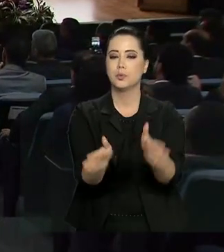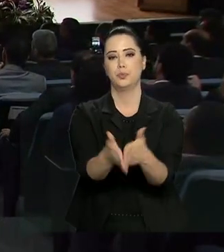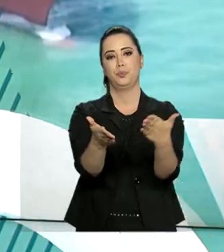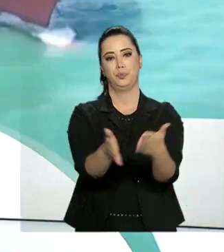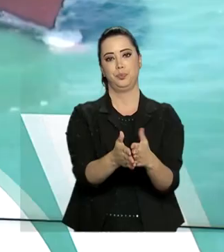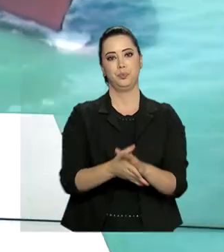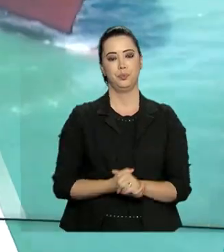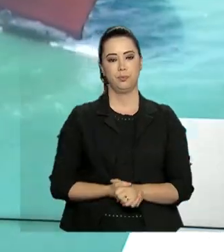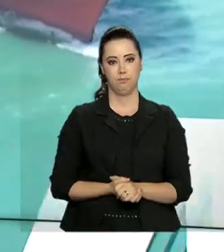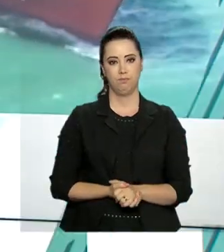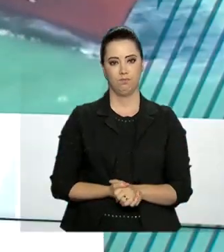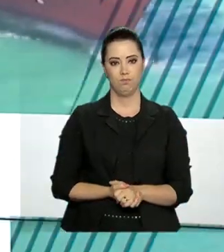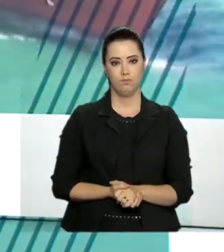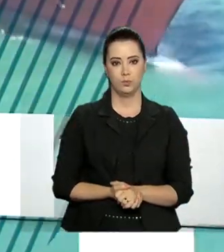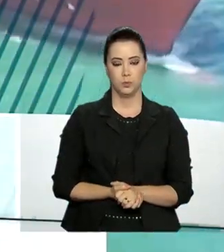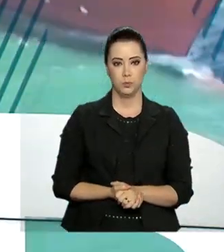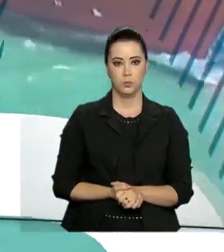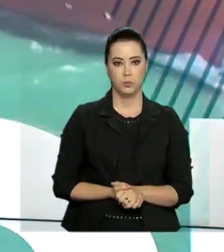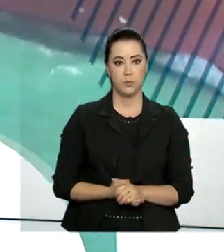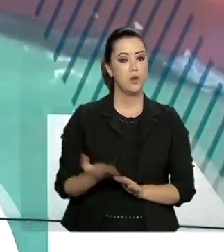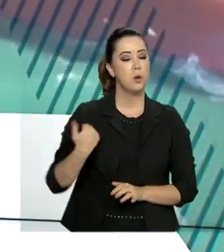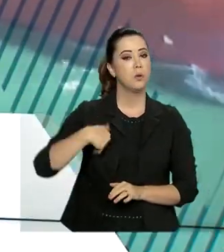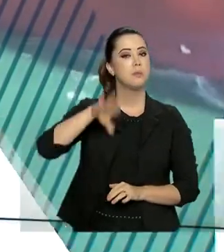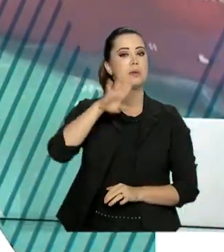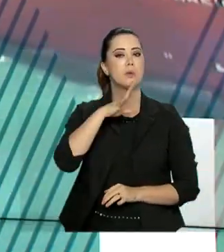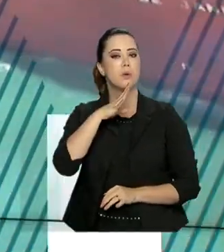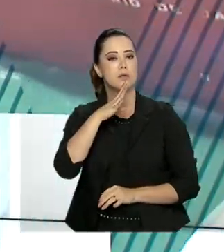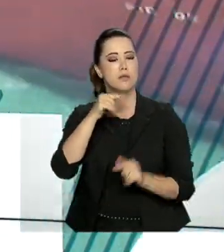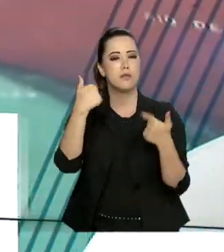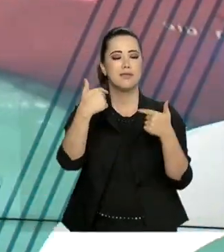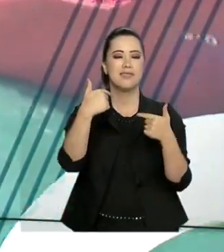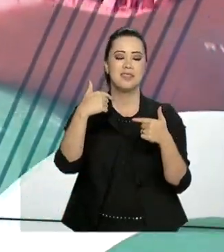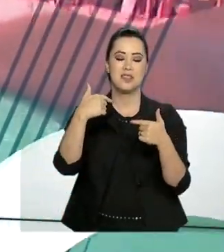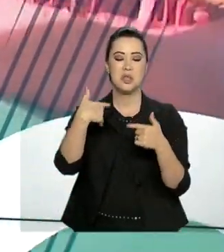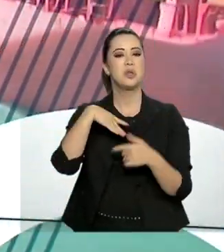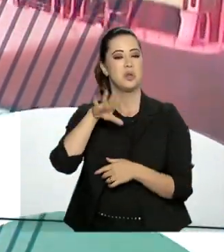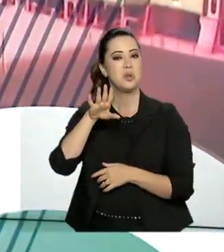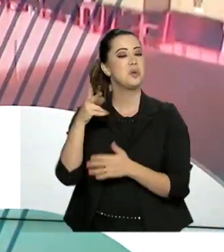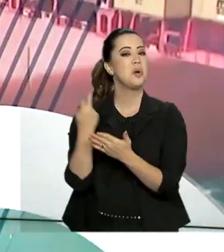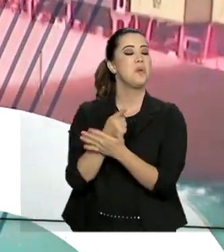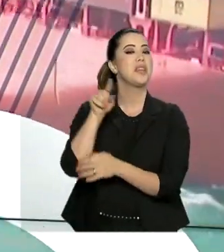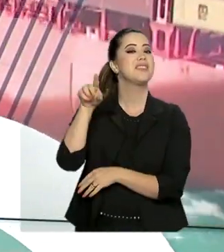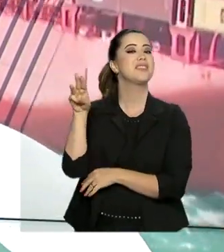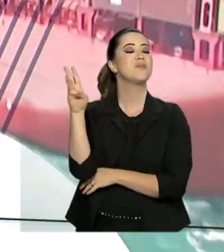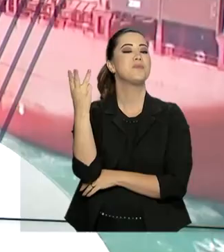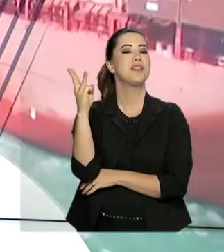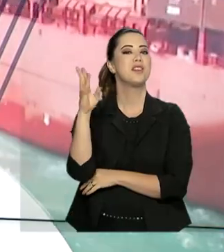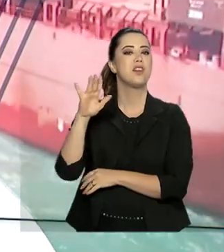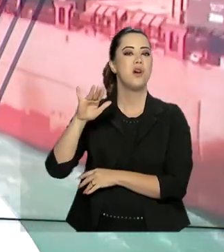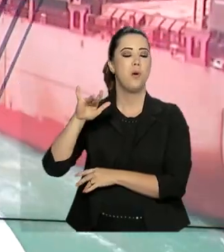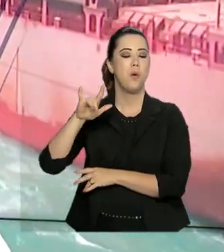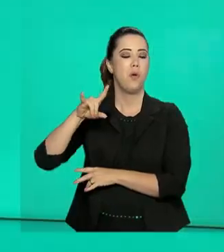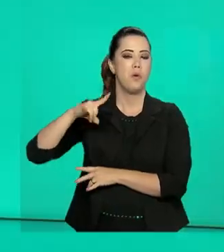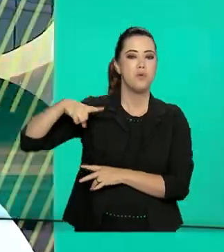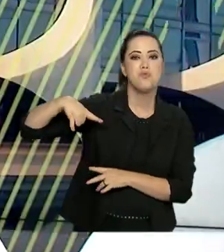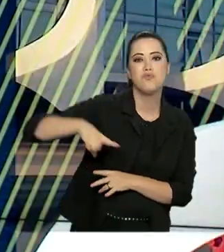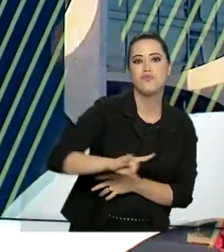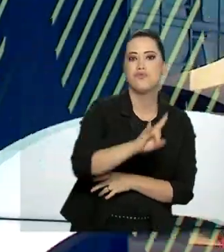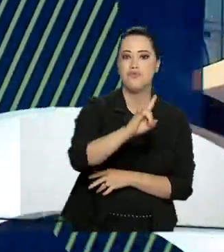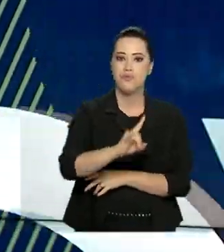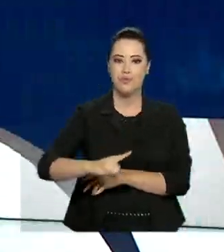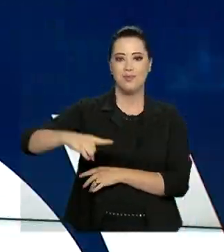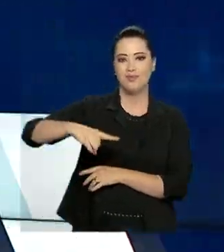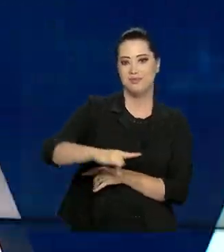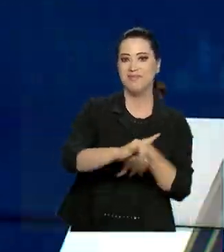humilde. Uma das mais conhecidas tradições maranhenses, o Bumba Melboi, foi reconhecido como patrimônio